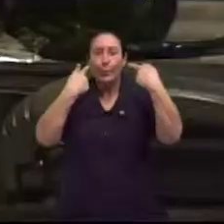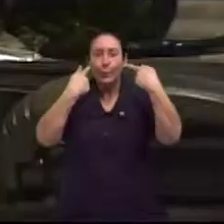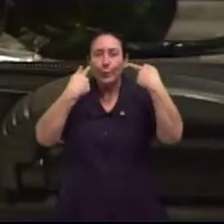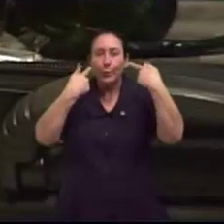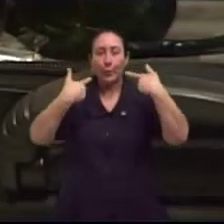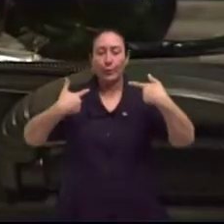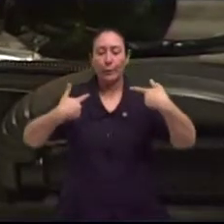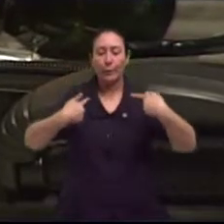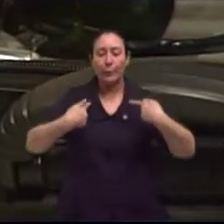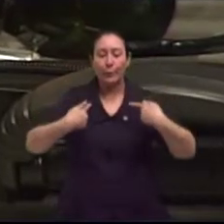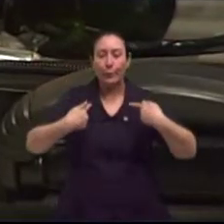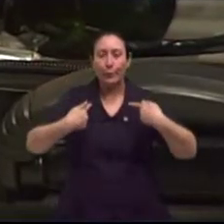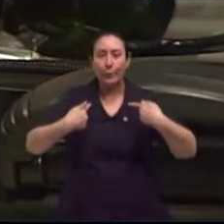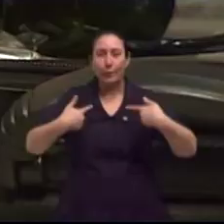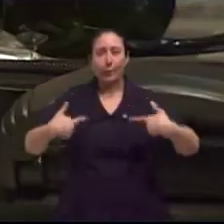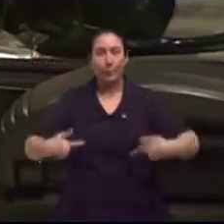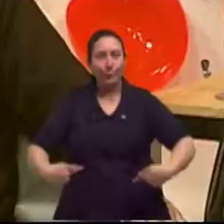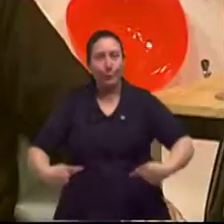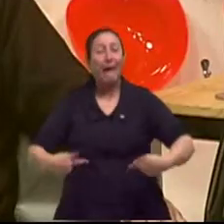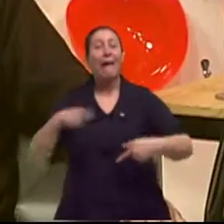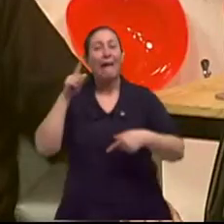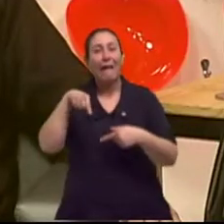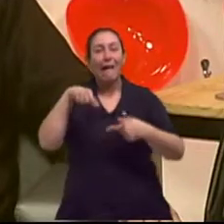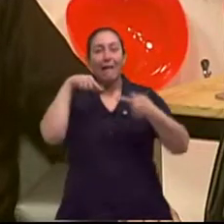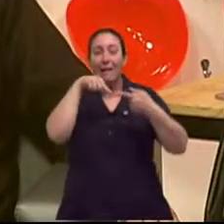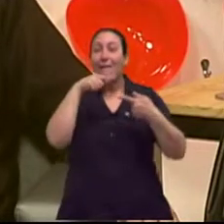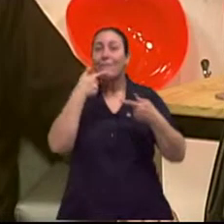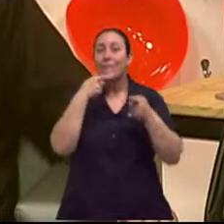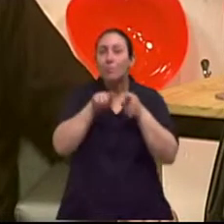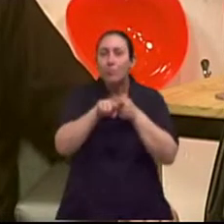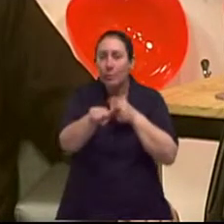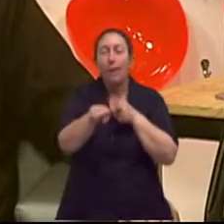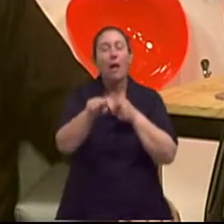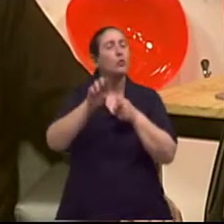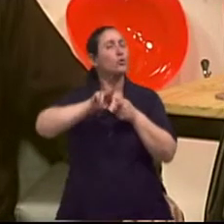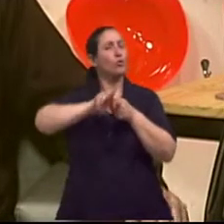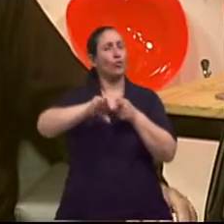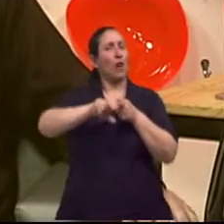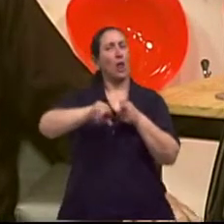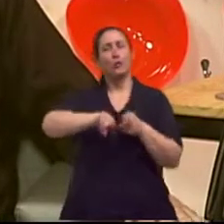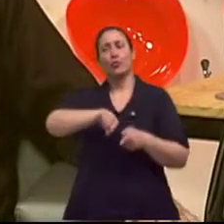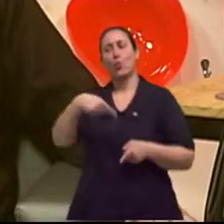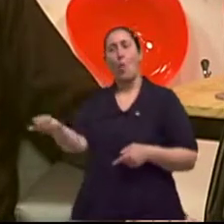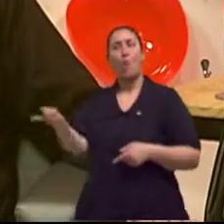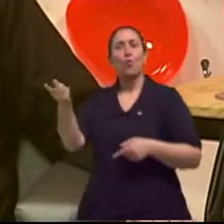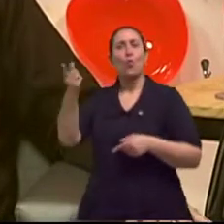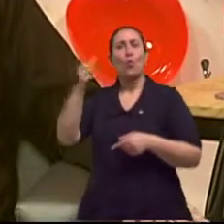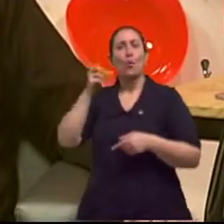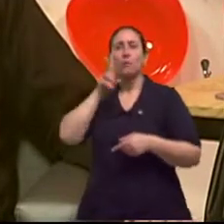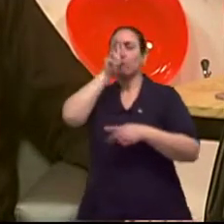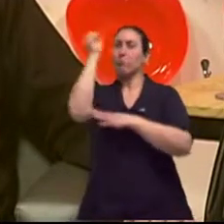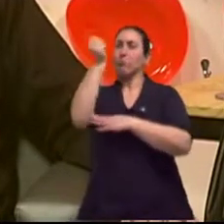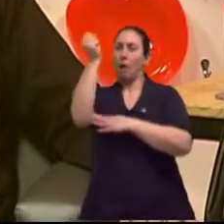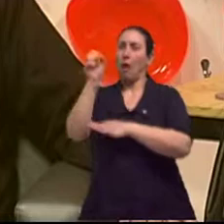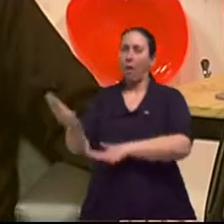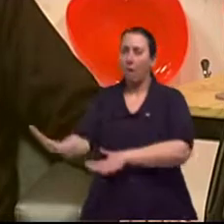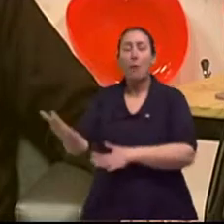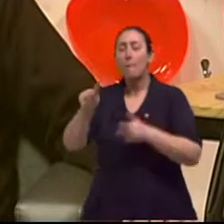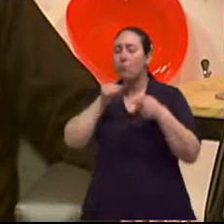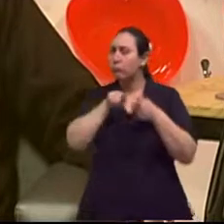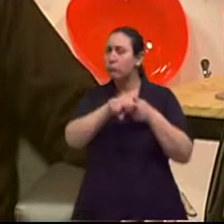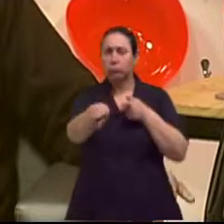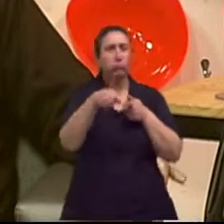infravermelho. Então, ele não vai ter essas causas que o ultravioleta poderia causar. Ah, ok. Mas ele pode